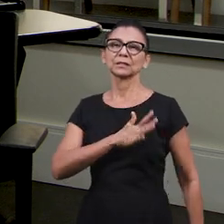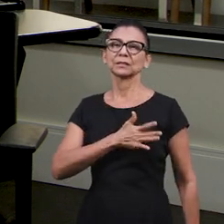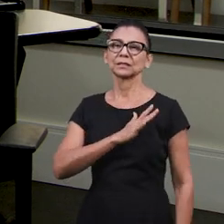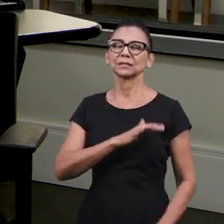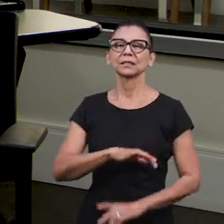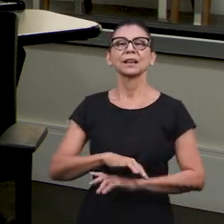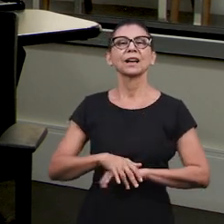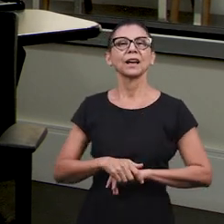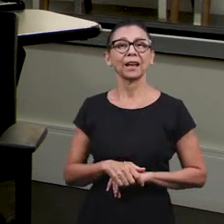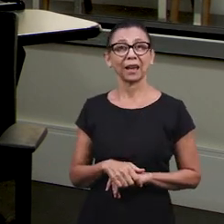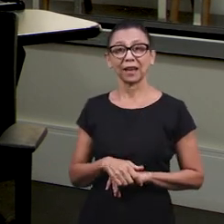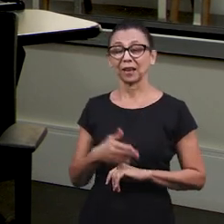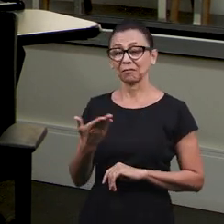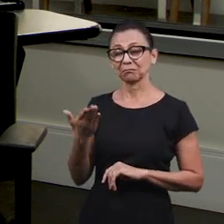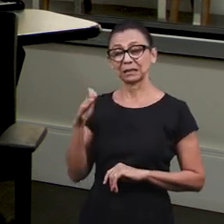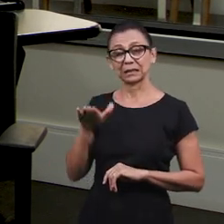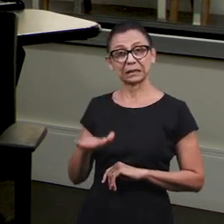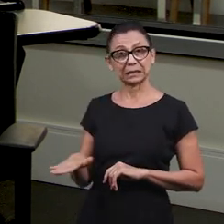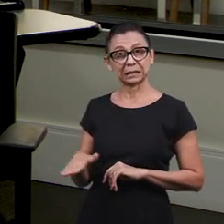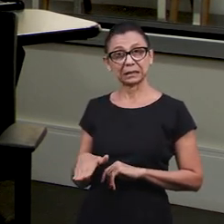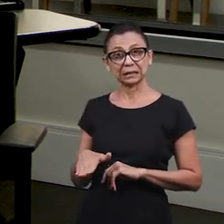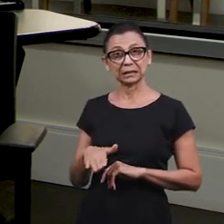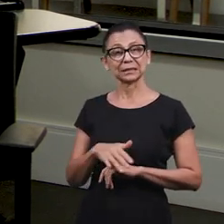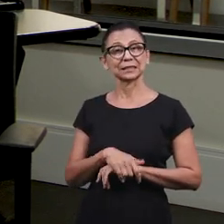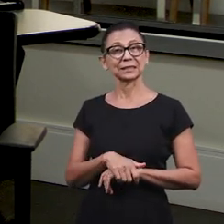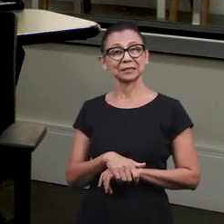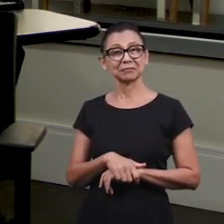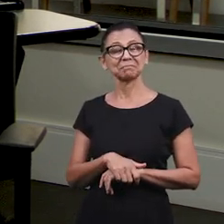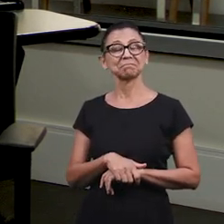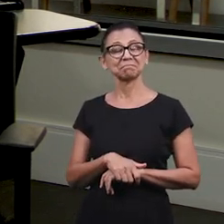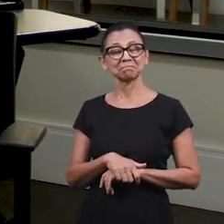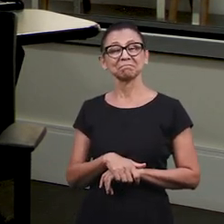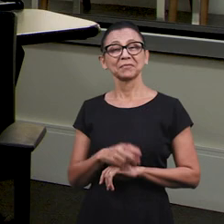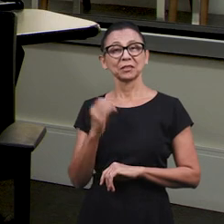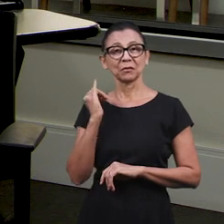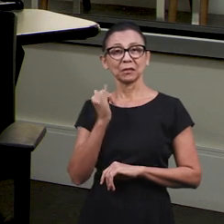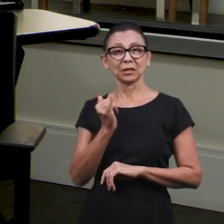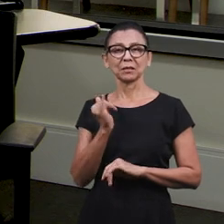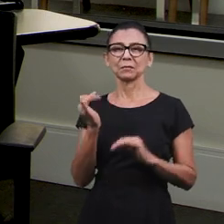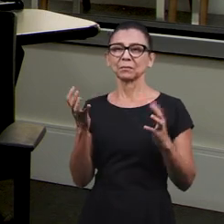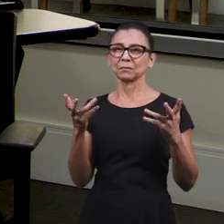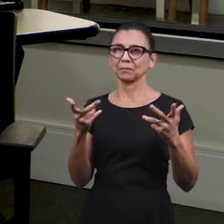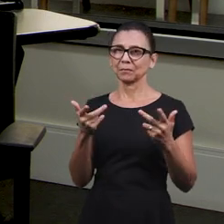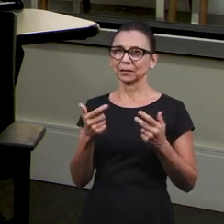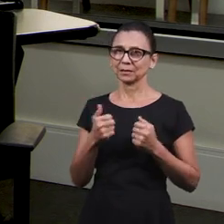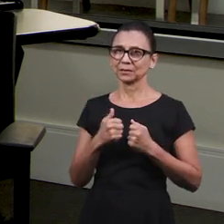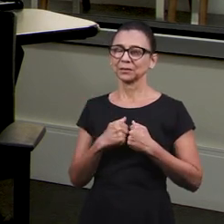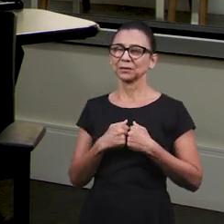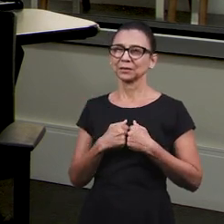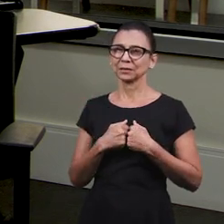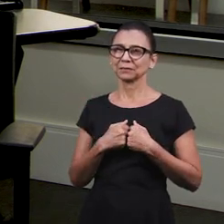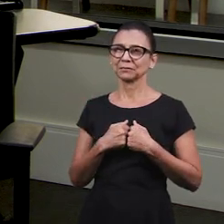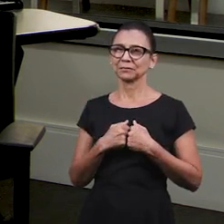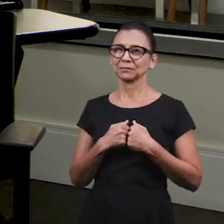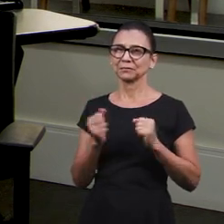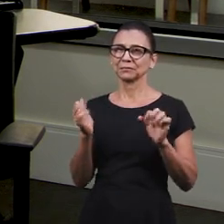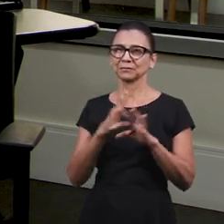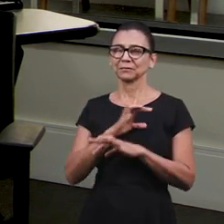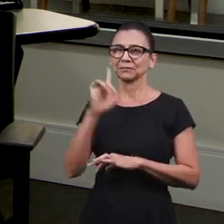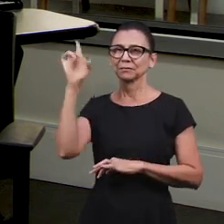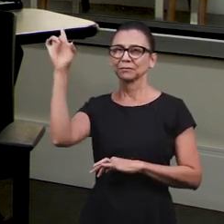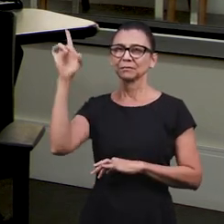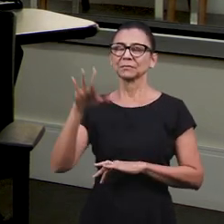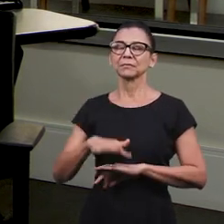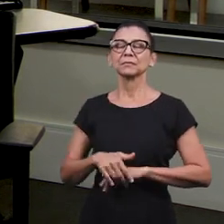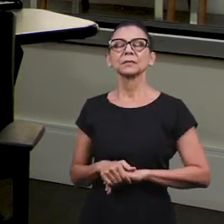nossas vidas. Isso falado por uma criança, a Isabela, é para nós algo maravilhoso. Louvado seja o nome